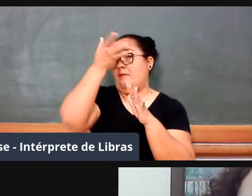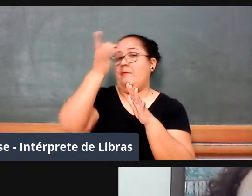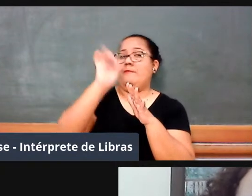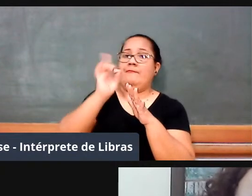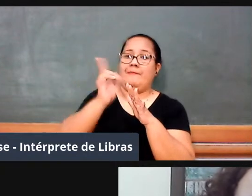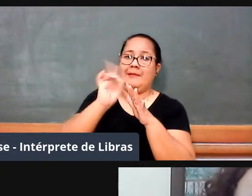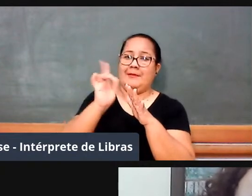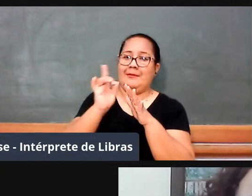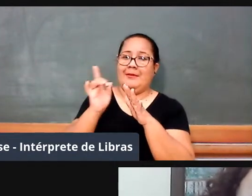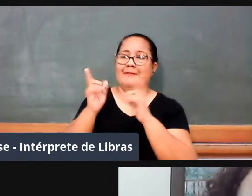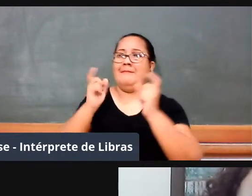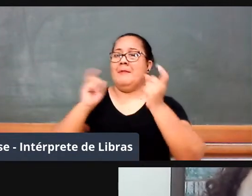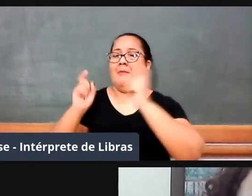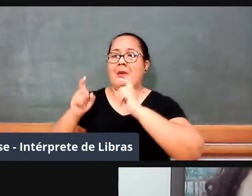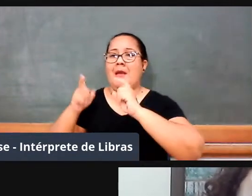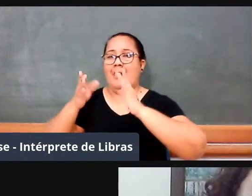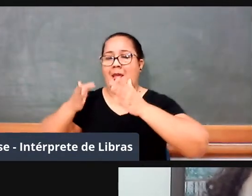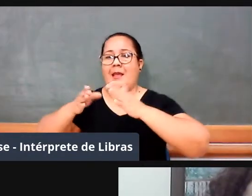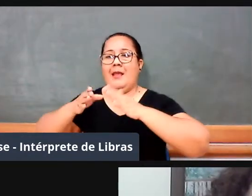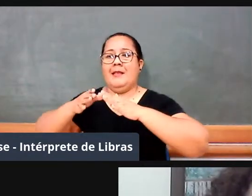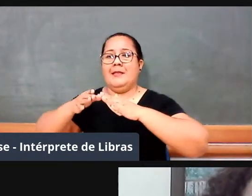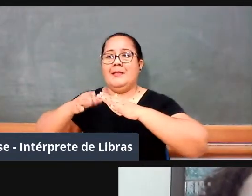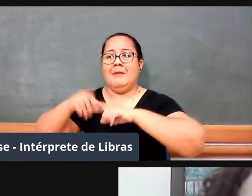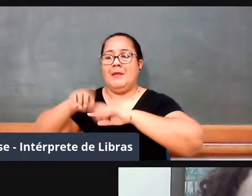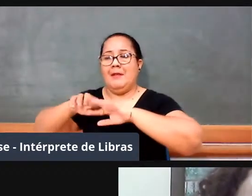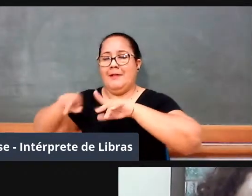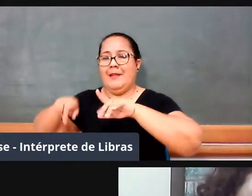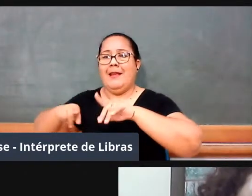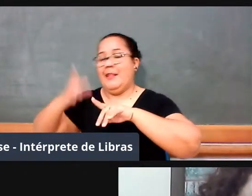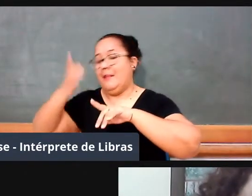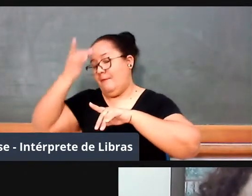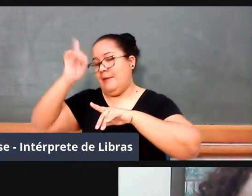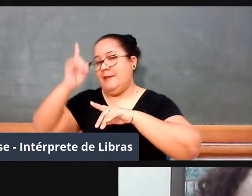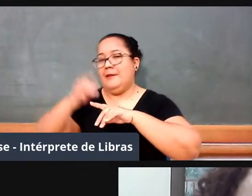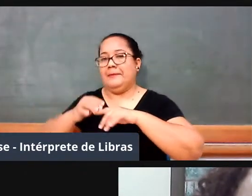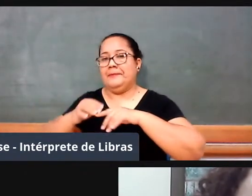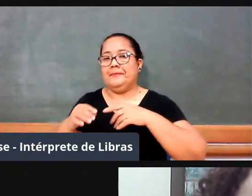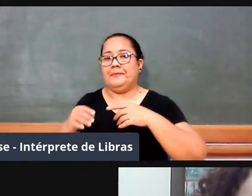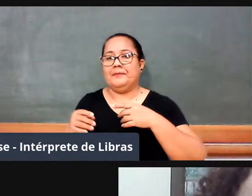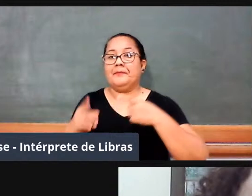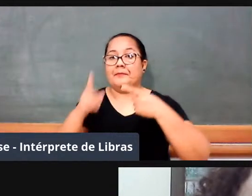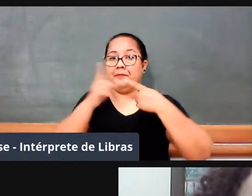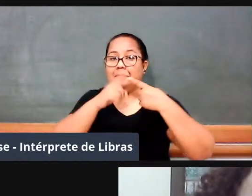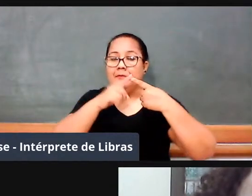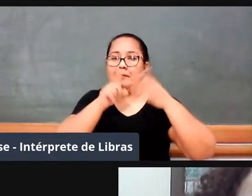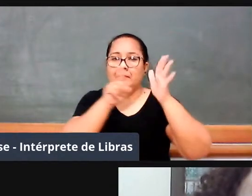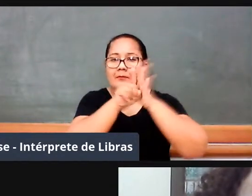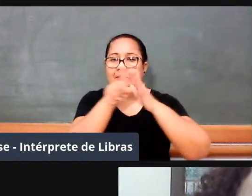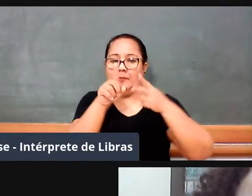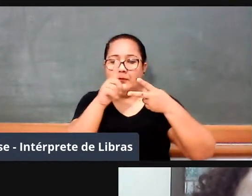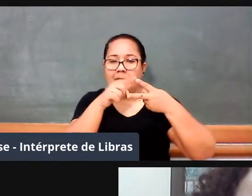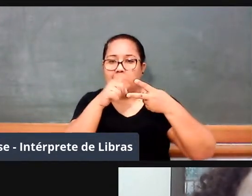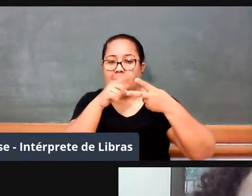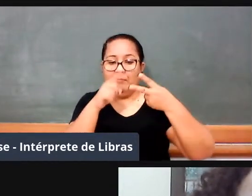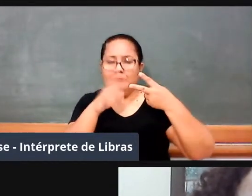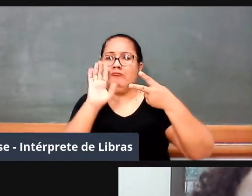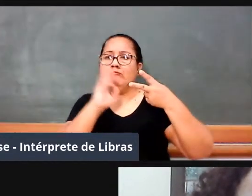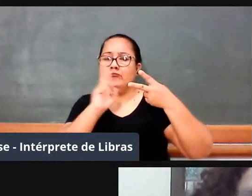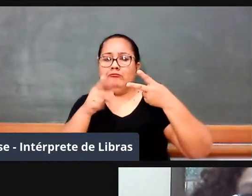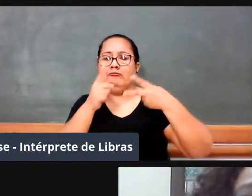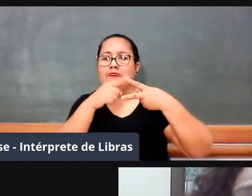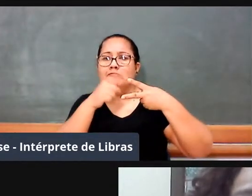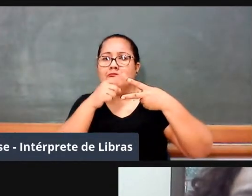essa elaboração, eu perdi a outra questão, a outra questão que é da professora Messias